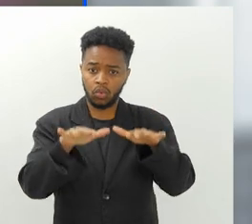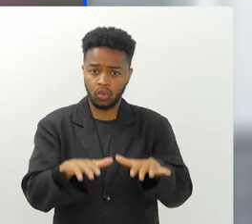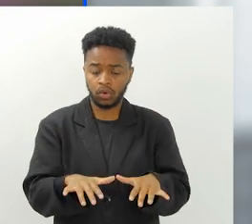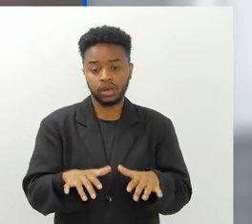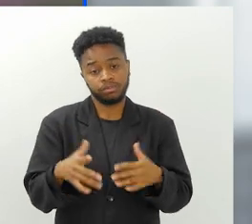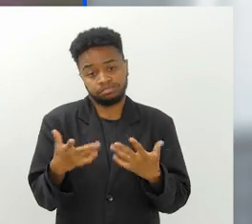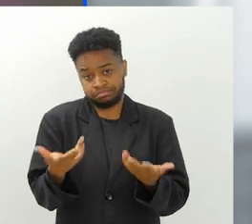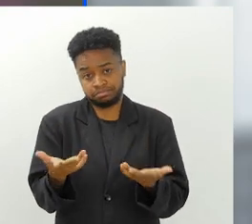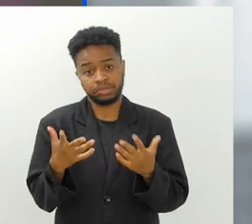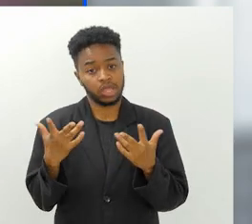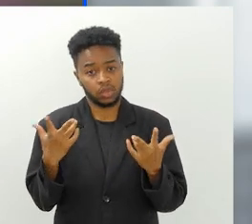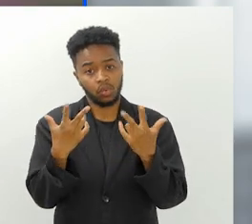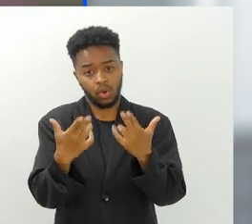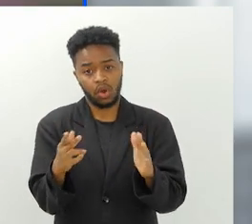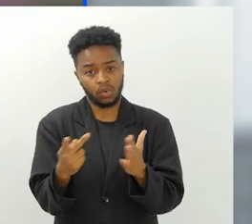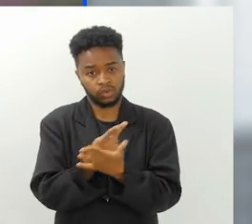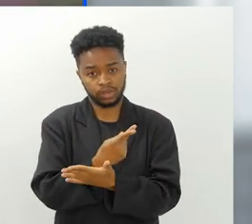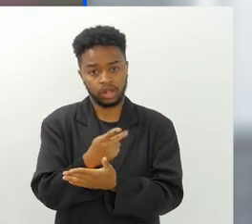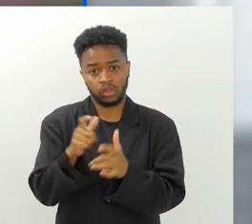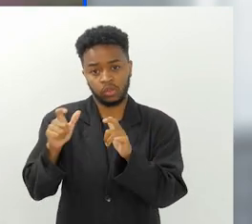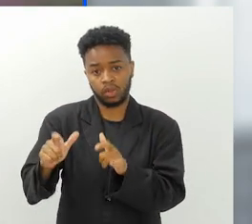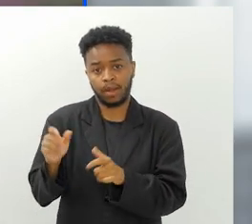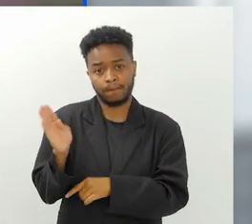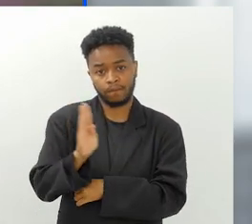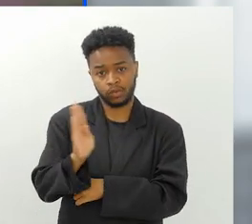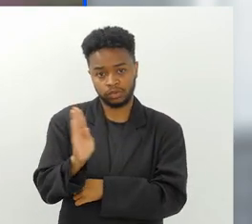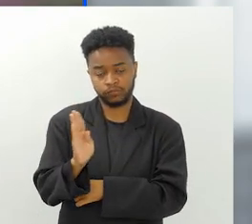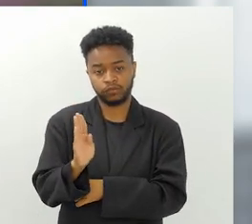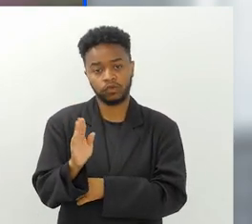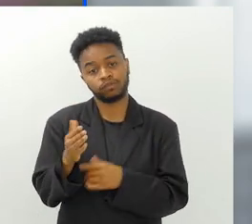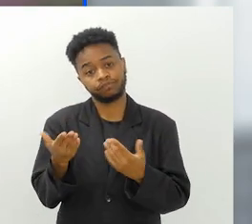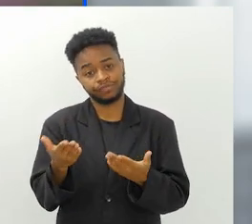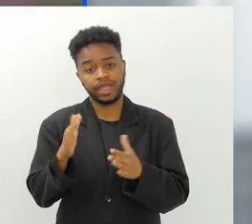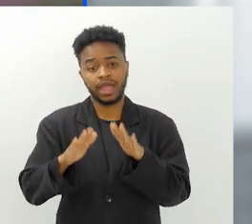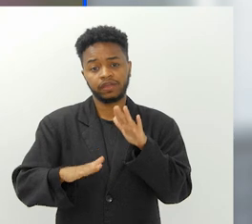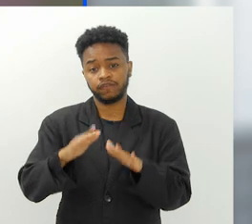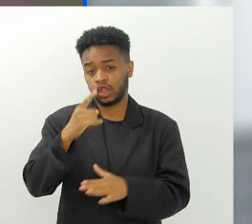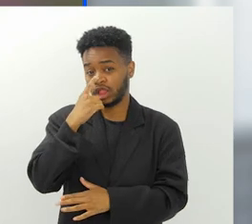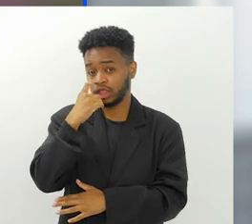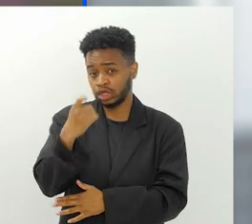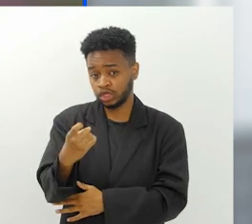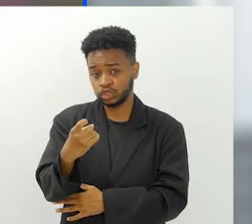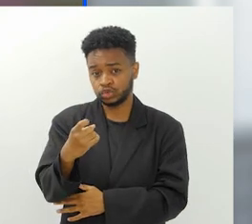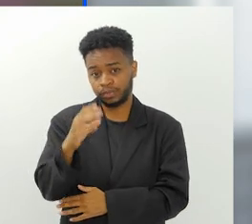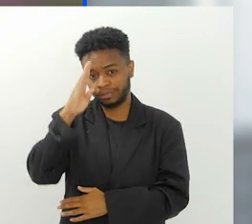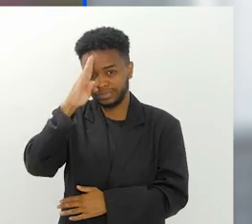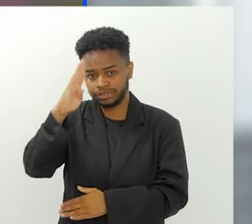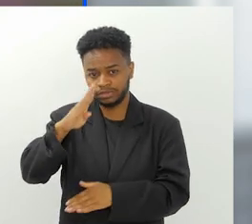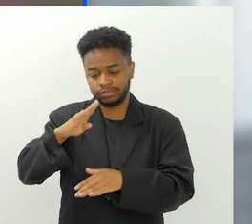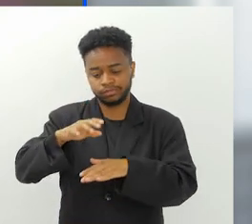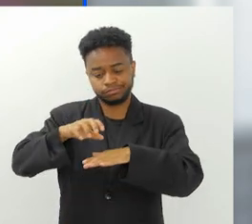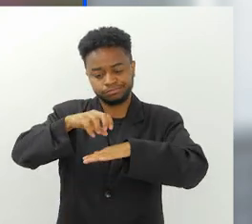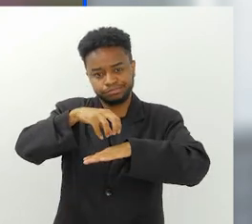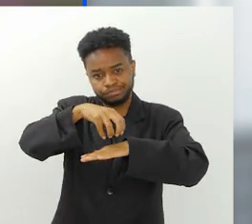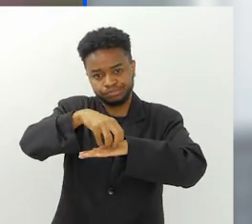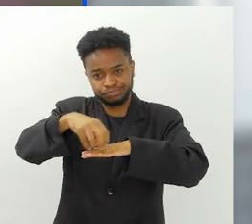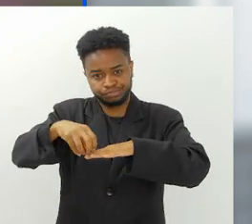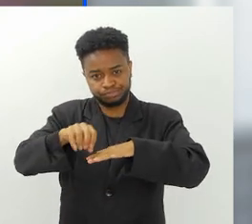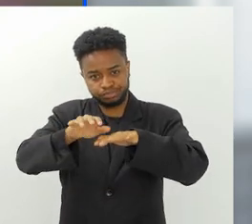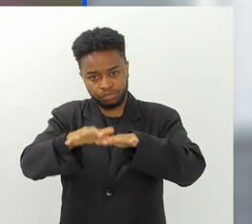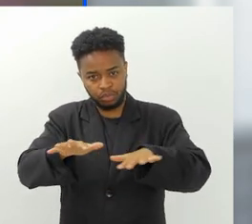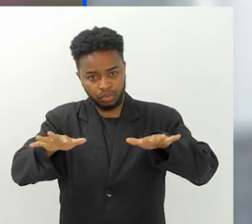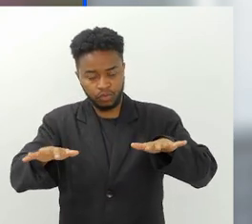restritas, como é o caso da enseada de Botafogo, esse lixo, principalmente esse lixo flutuante, fica ali